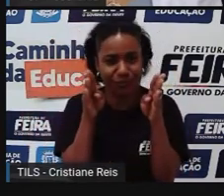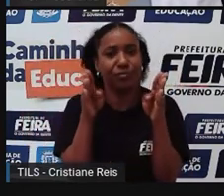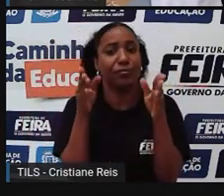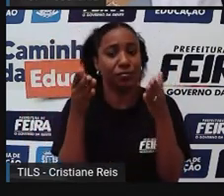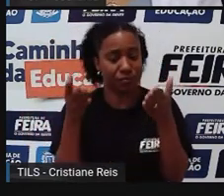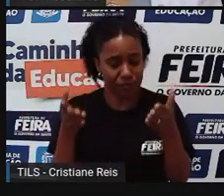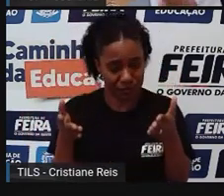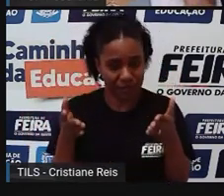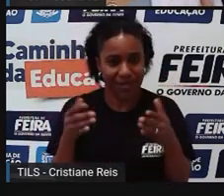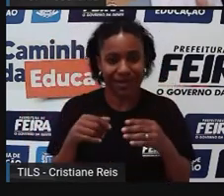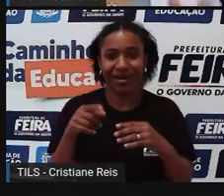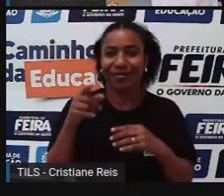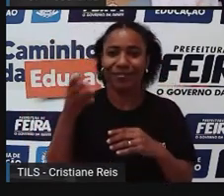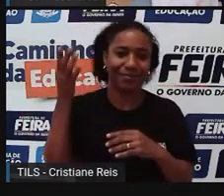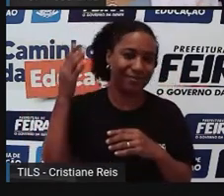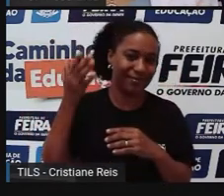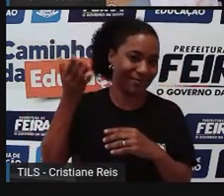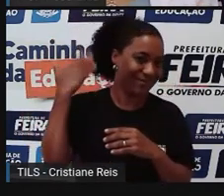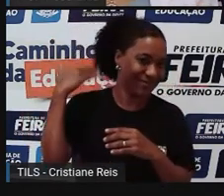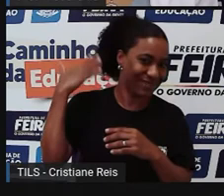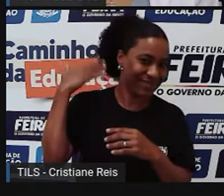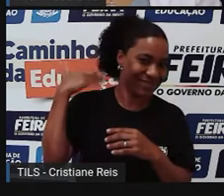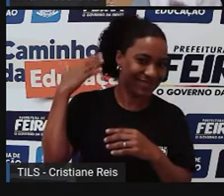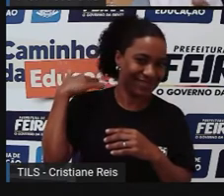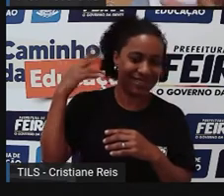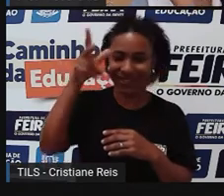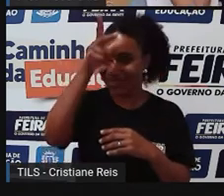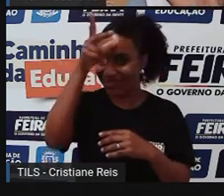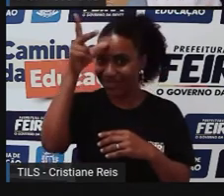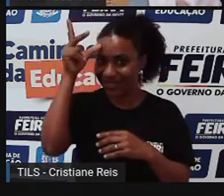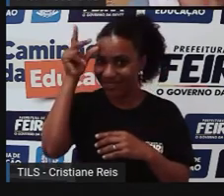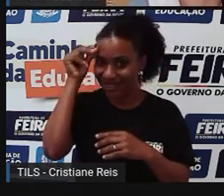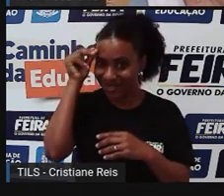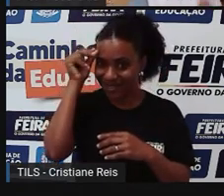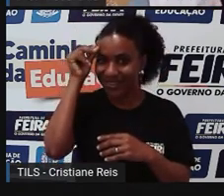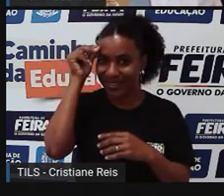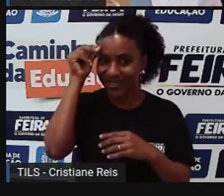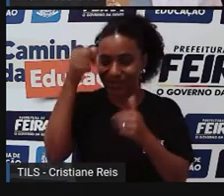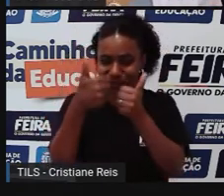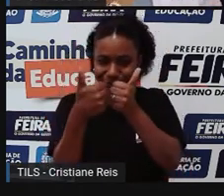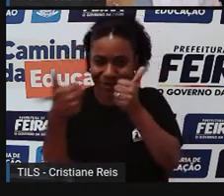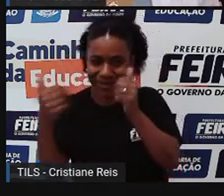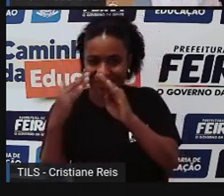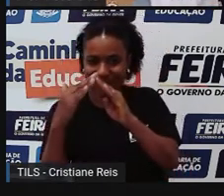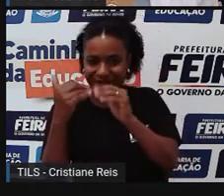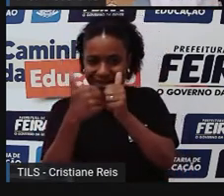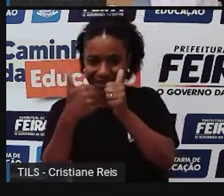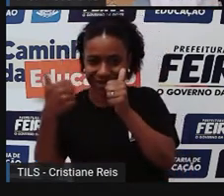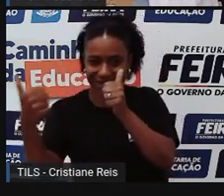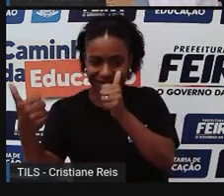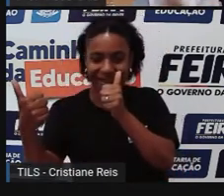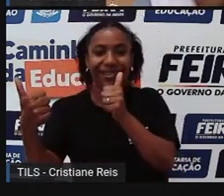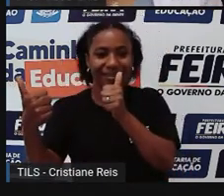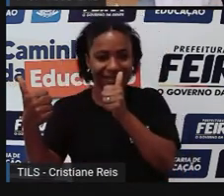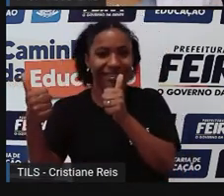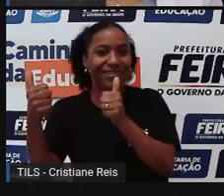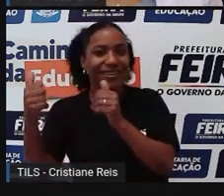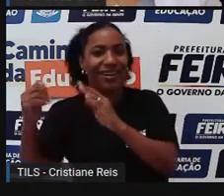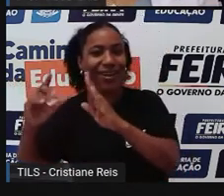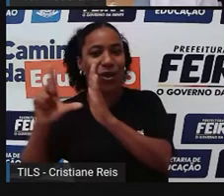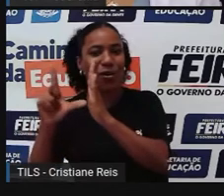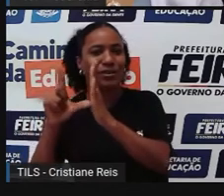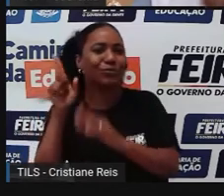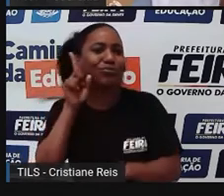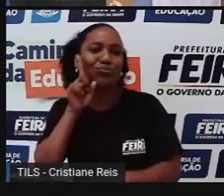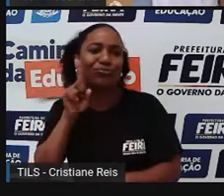é as lojas americanas aí do lado, né, da prefeitura, e aí o que que aconteceu? Houve uma doação desse terreno, aí desse